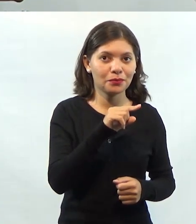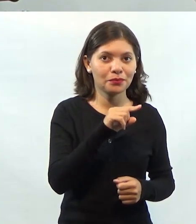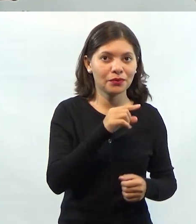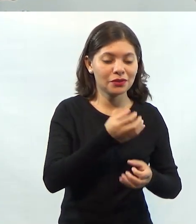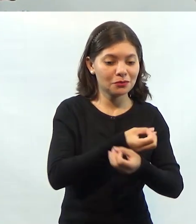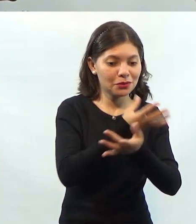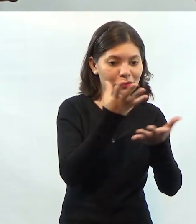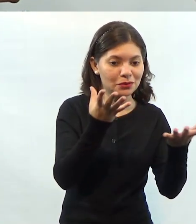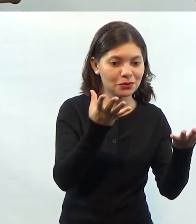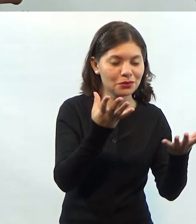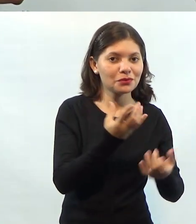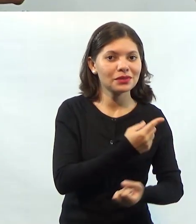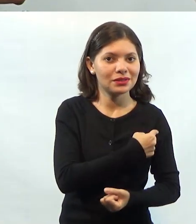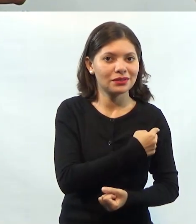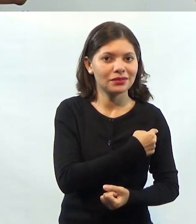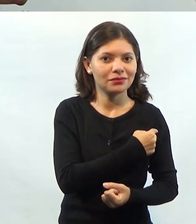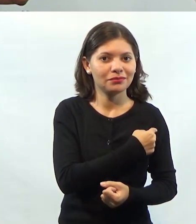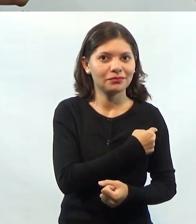em disponibilizar a vacina.